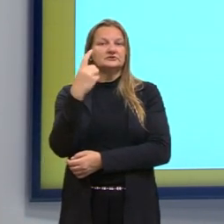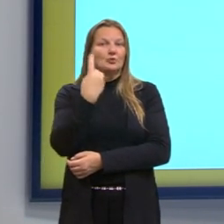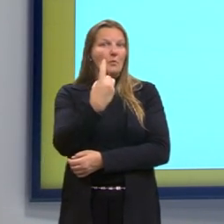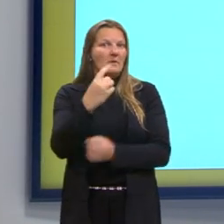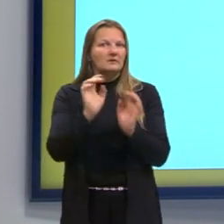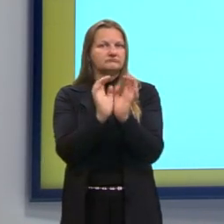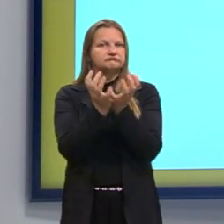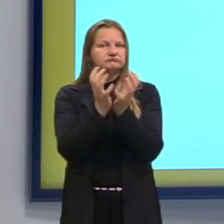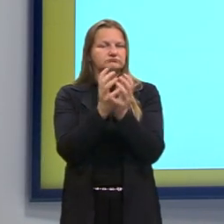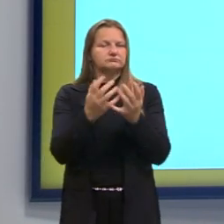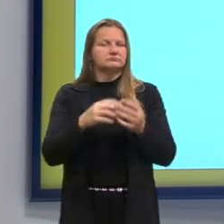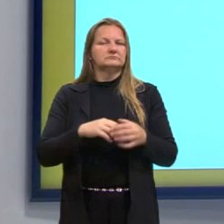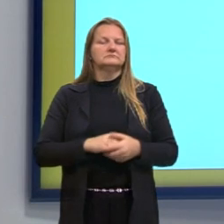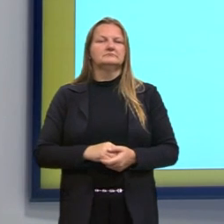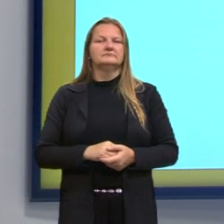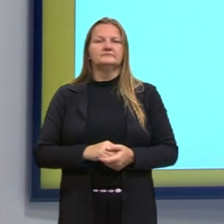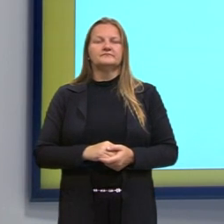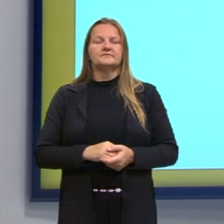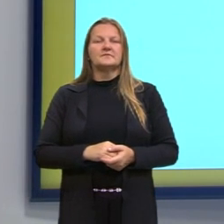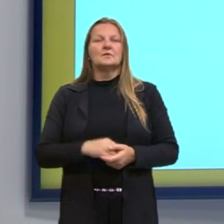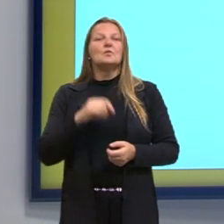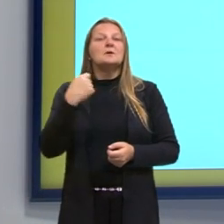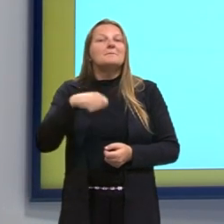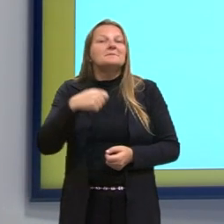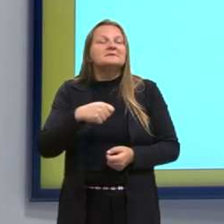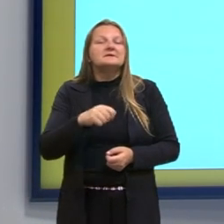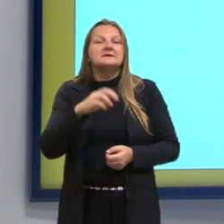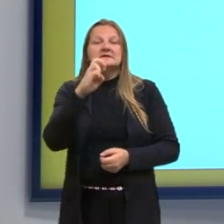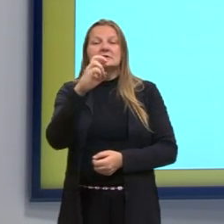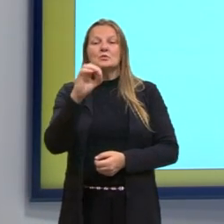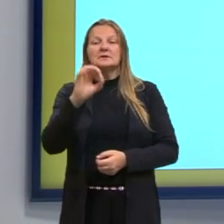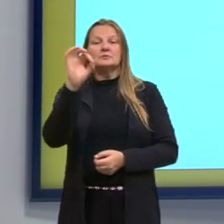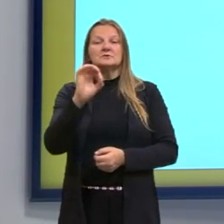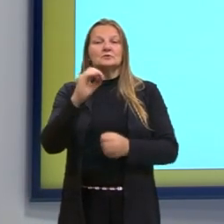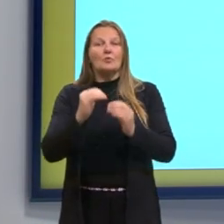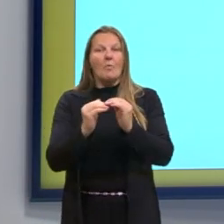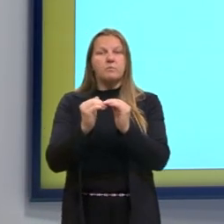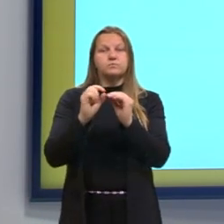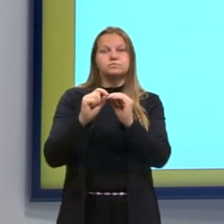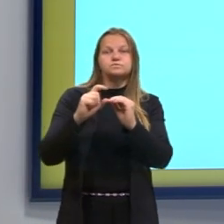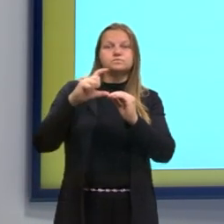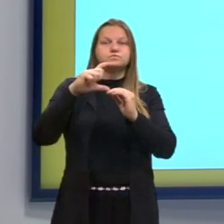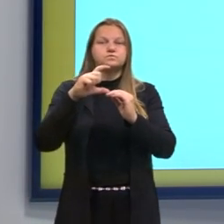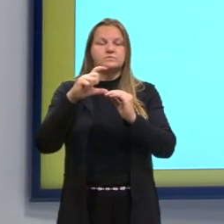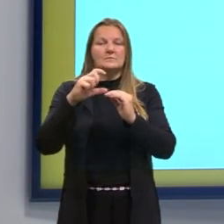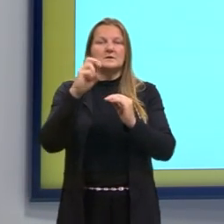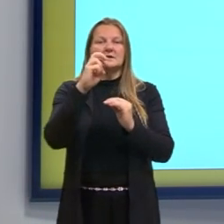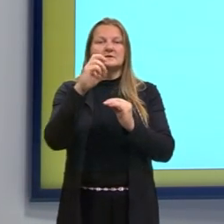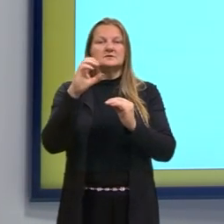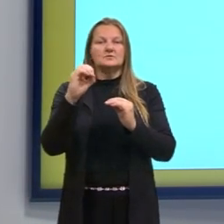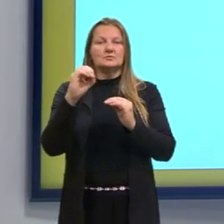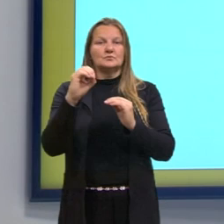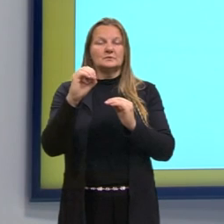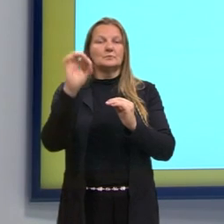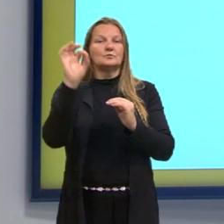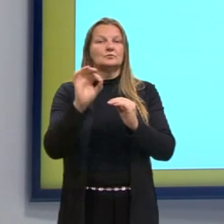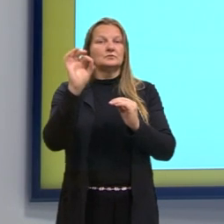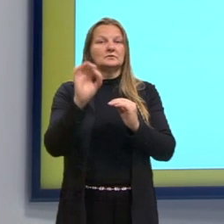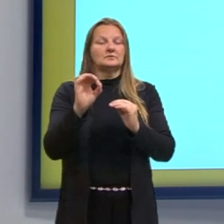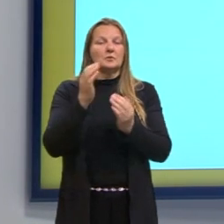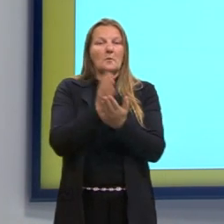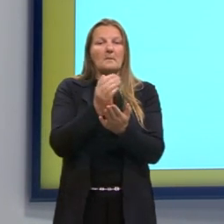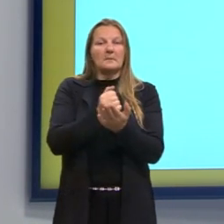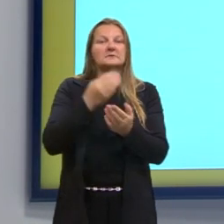nós vamos considerar? Vai ter um aumento de 50% no valor do quilograma da batata